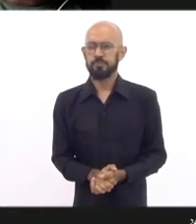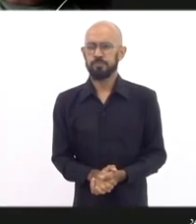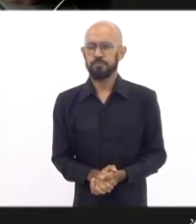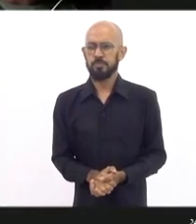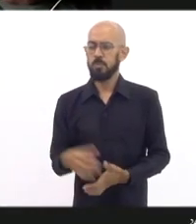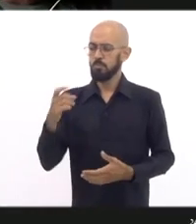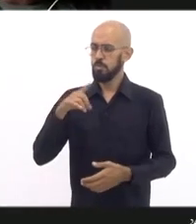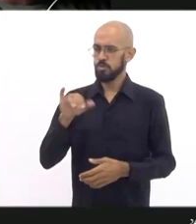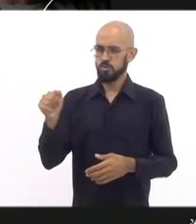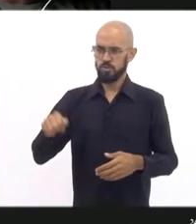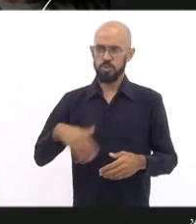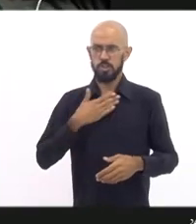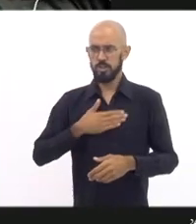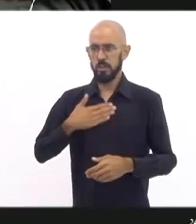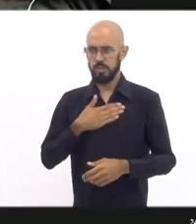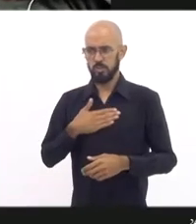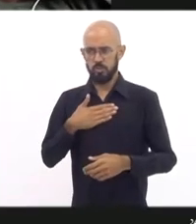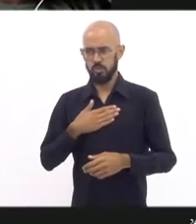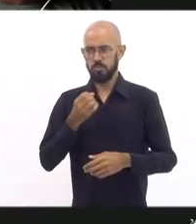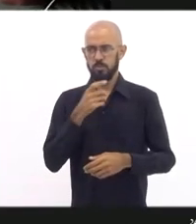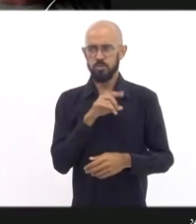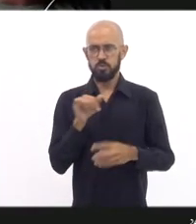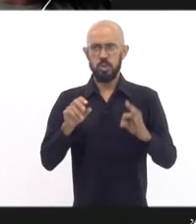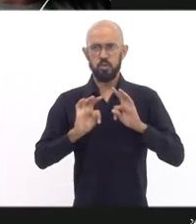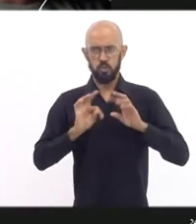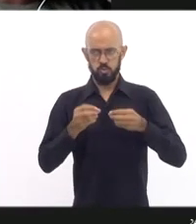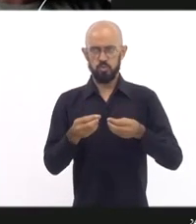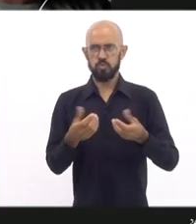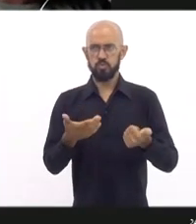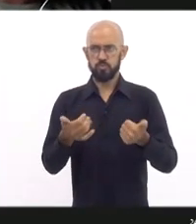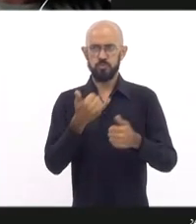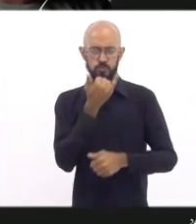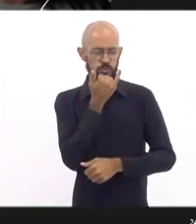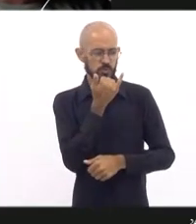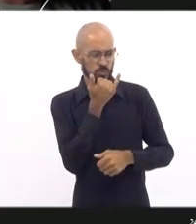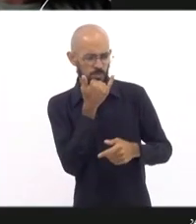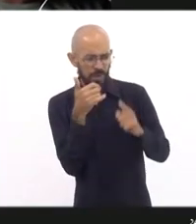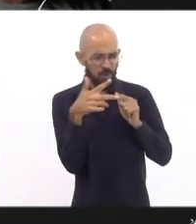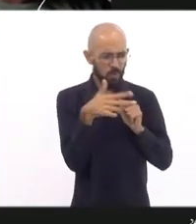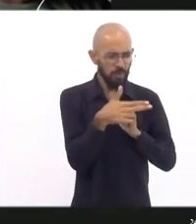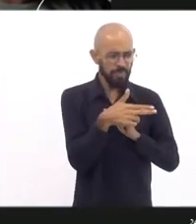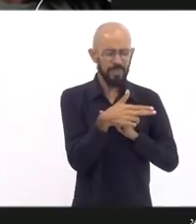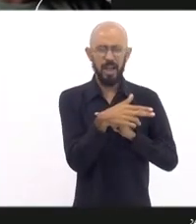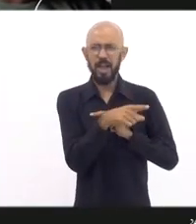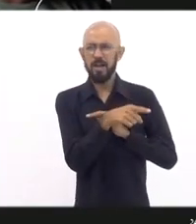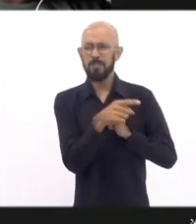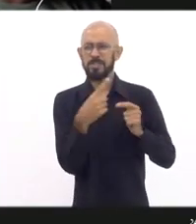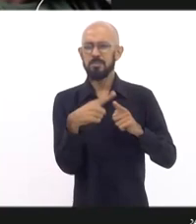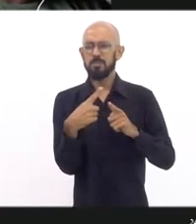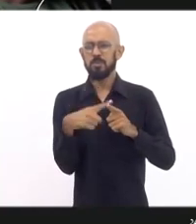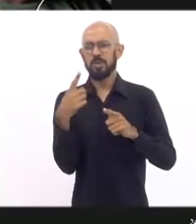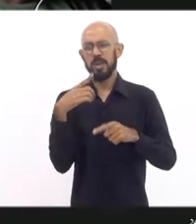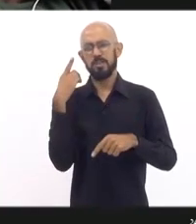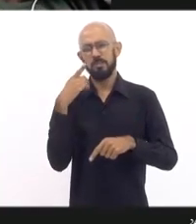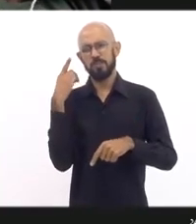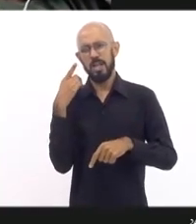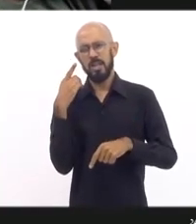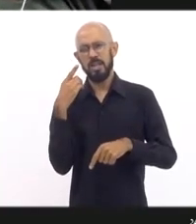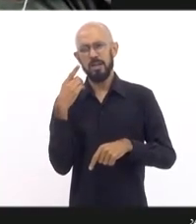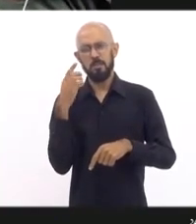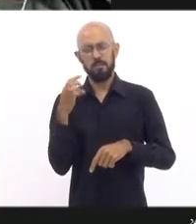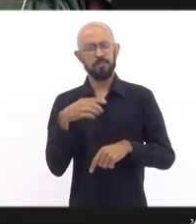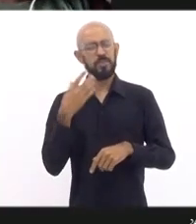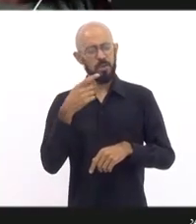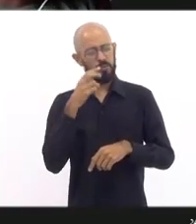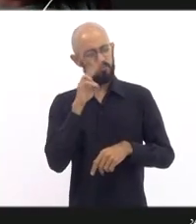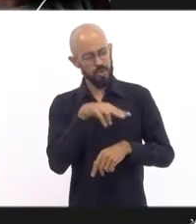Bom dia, querido. Bom dia a todos e todas. Desculpa te interromper, Liane, que eu venho da Mônica Francisco e me sinto muito